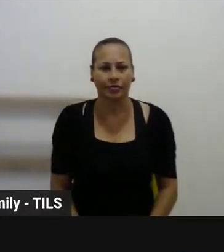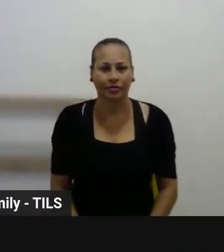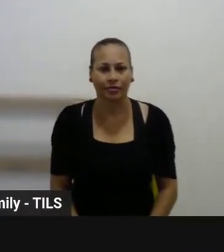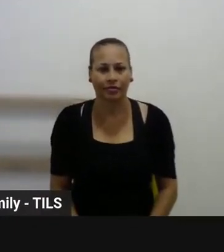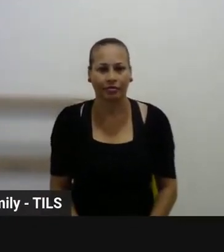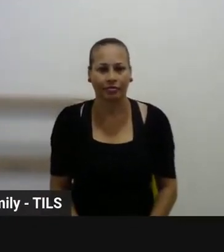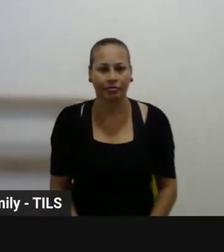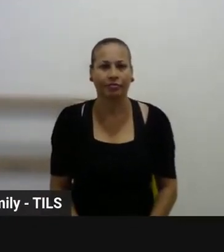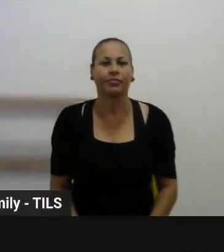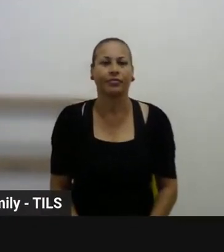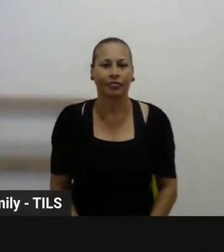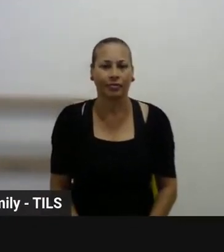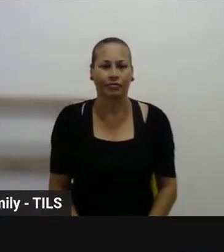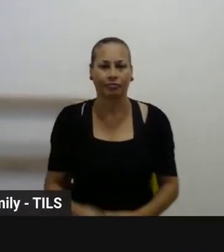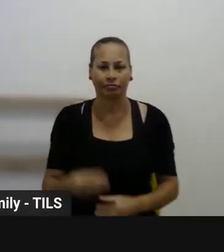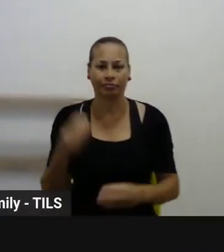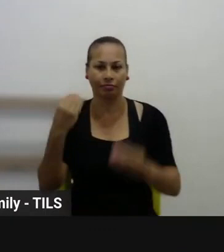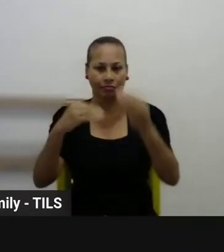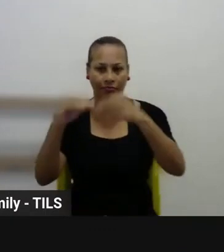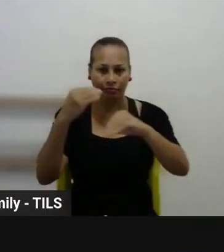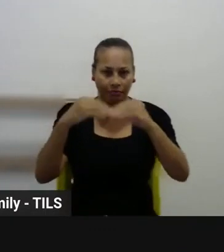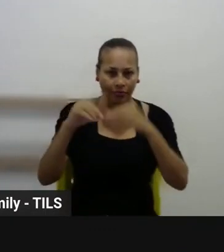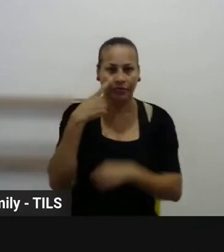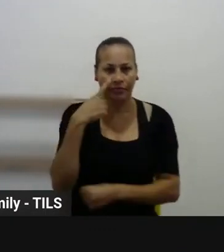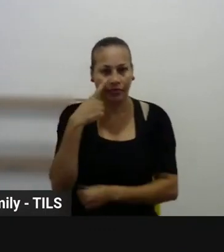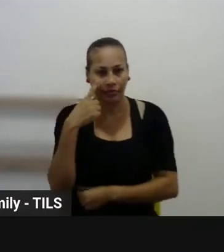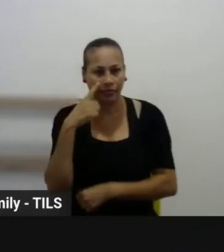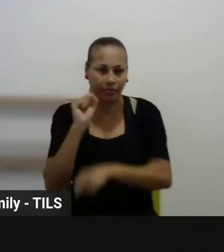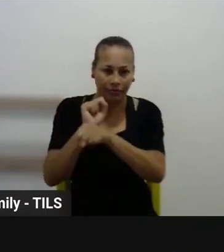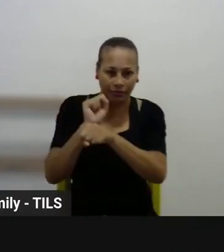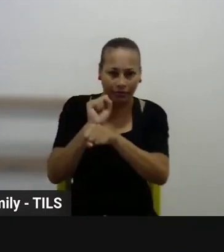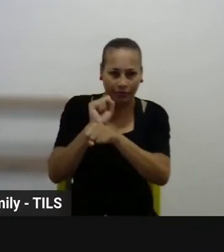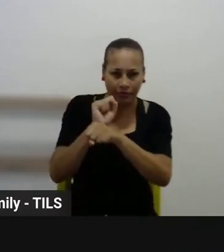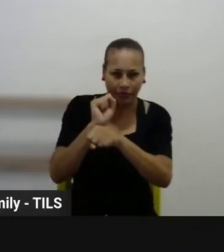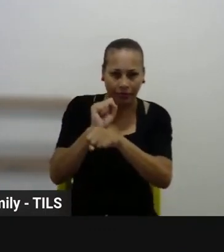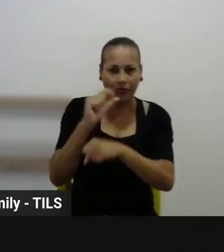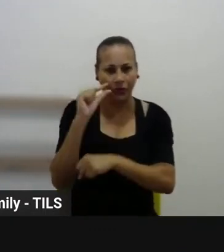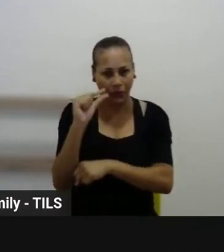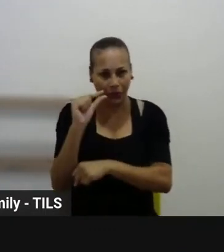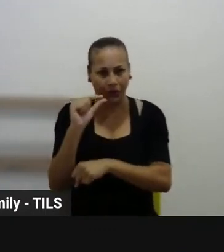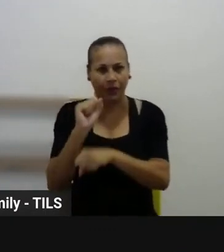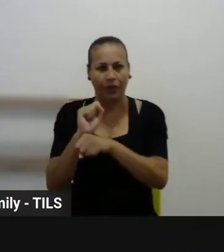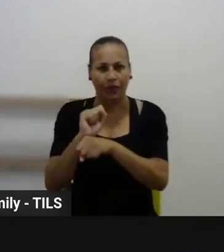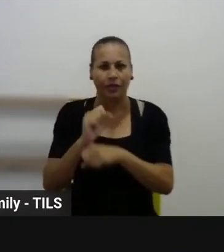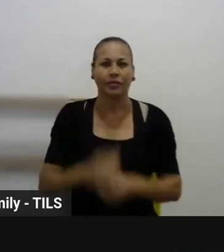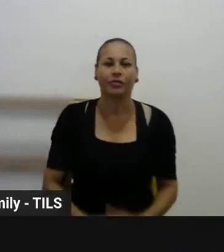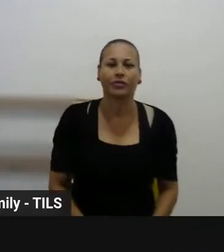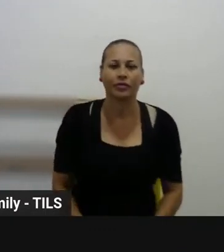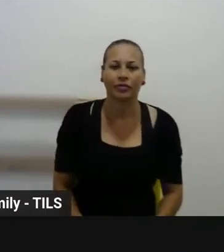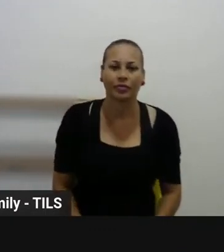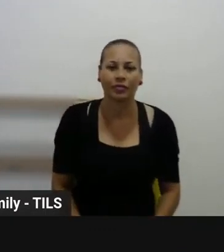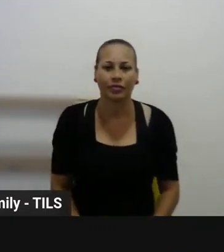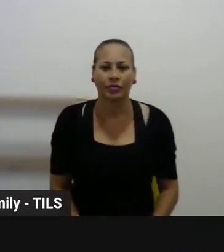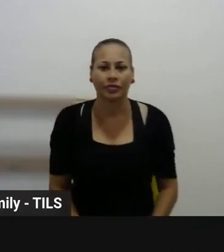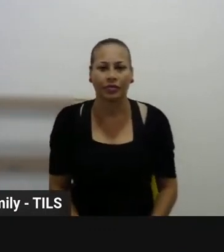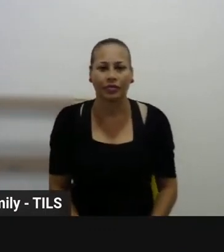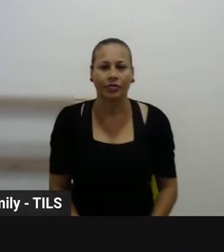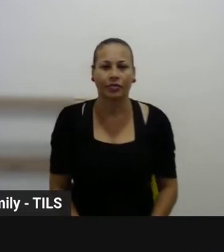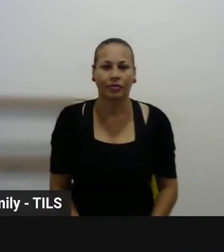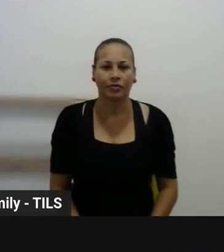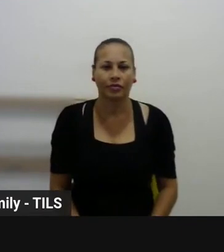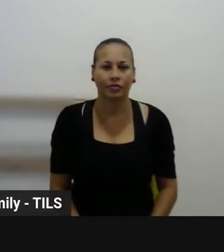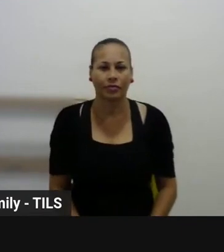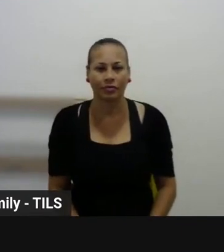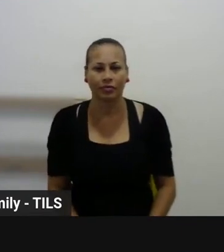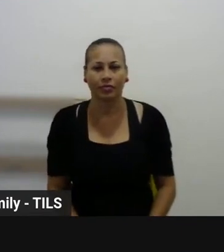Enquanto o pessoal está colocando aqui os slides, quem for chegando, se puder colocando alguma informação, alguma informação, né,